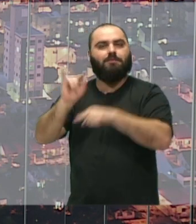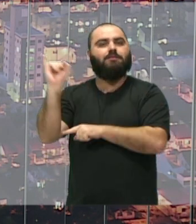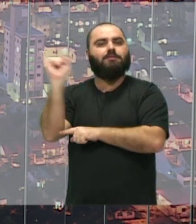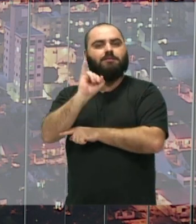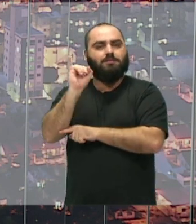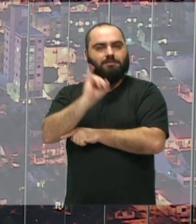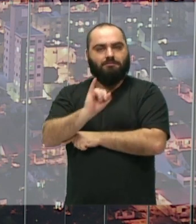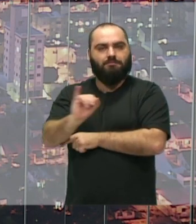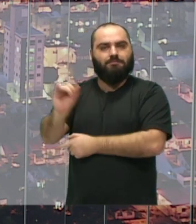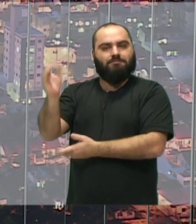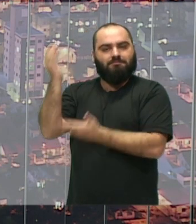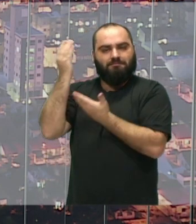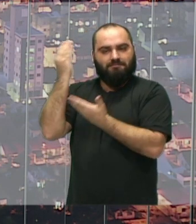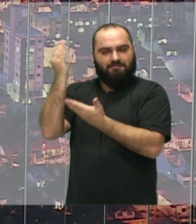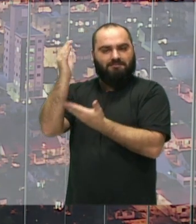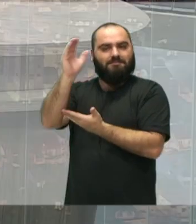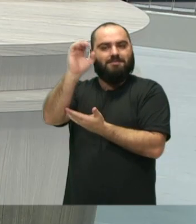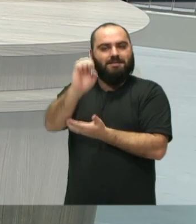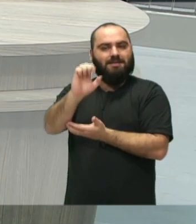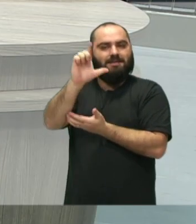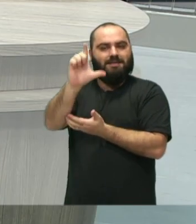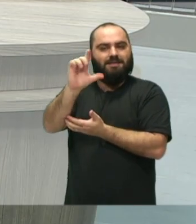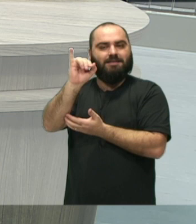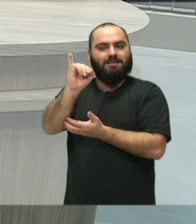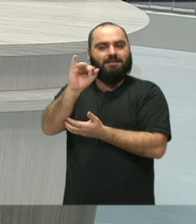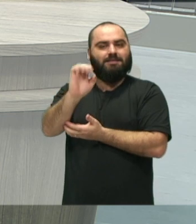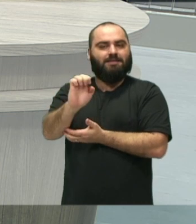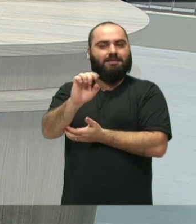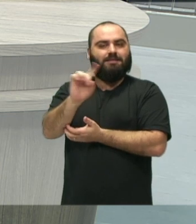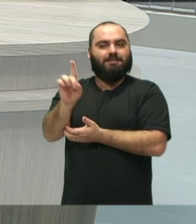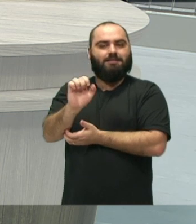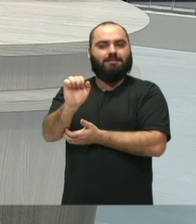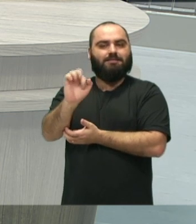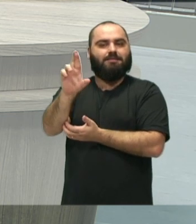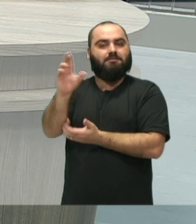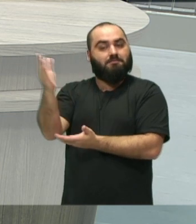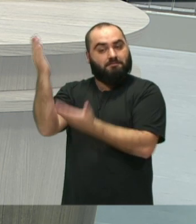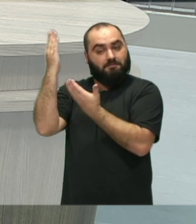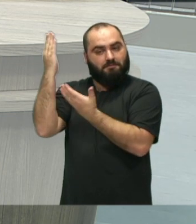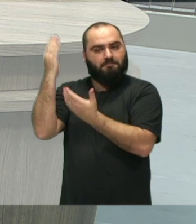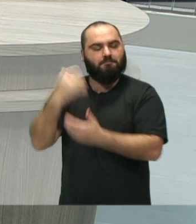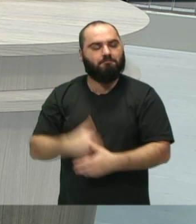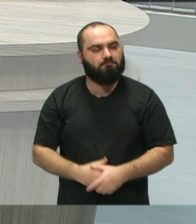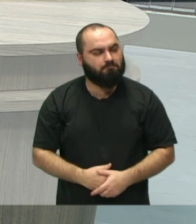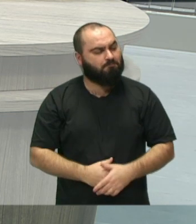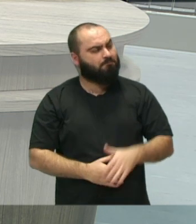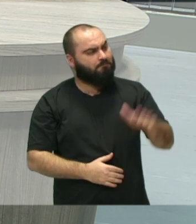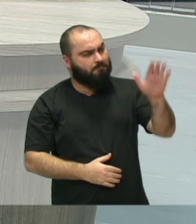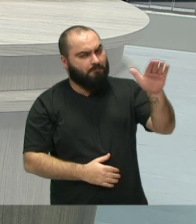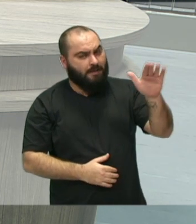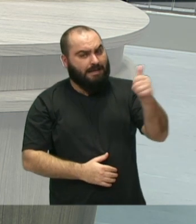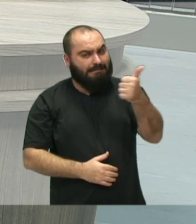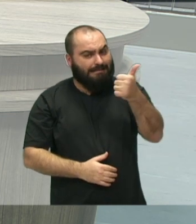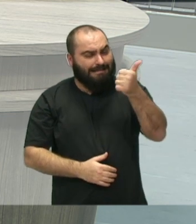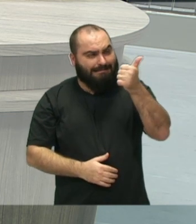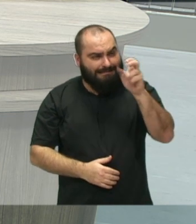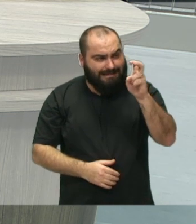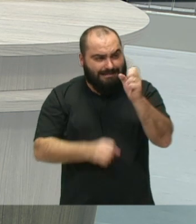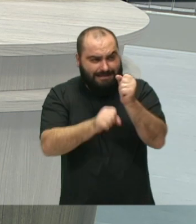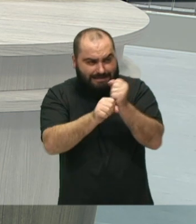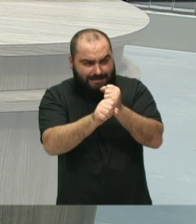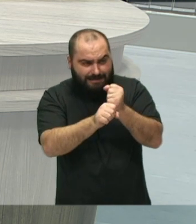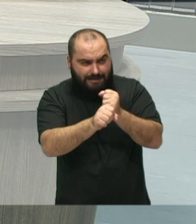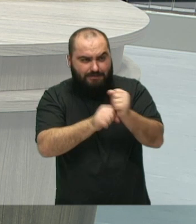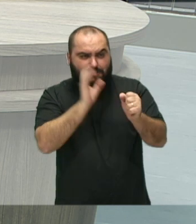Eliezer Patice. Bom, Eliezer, 15 anos de conservatório, aniversário também do município, a programação é